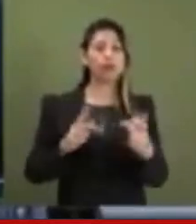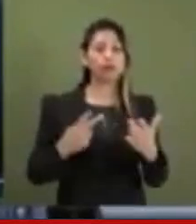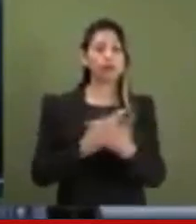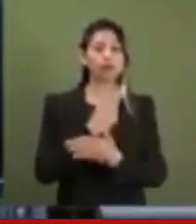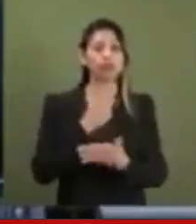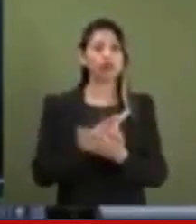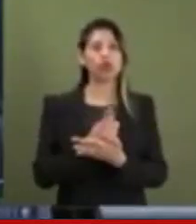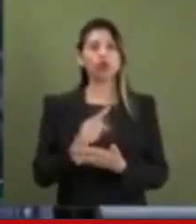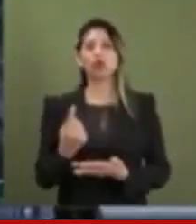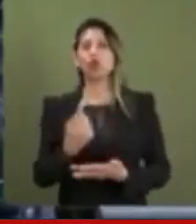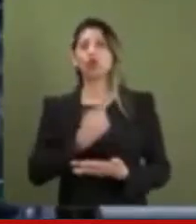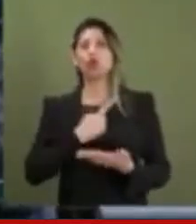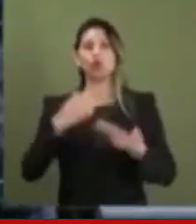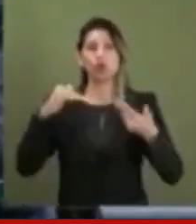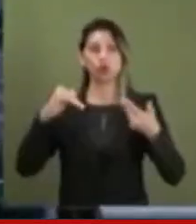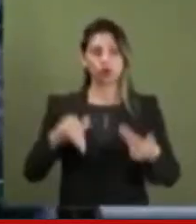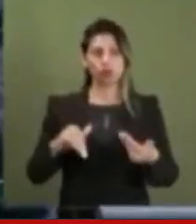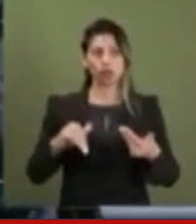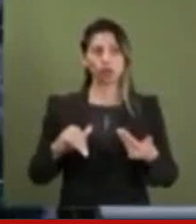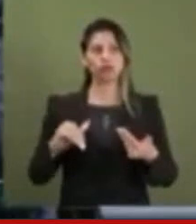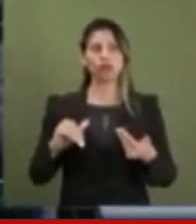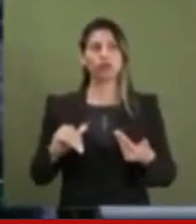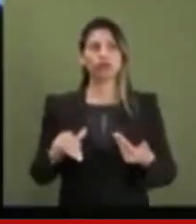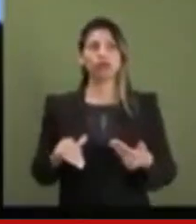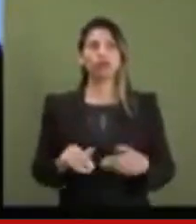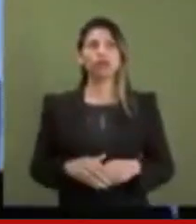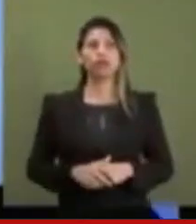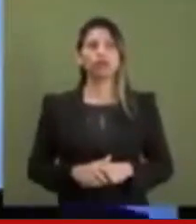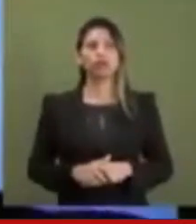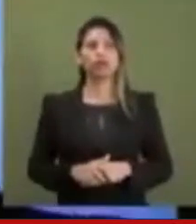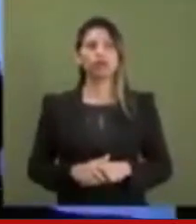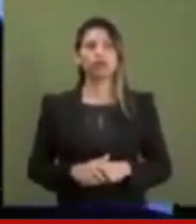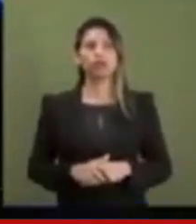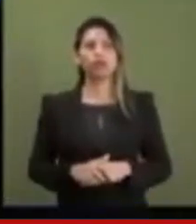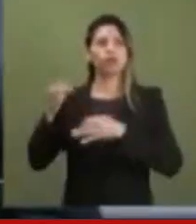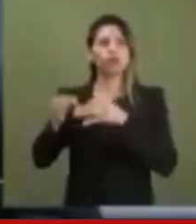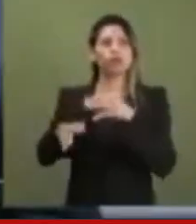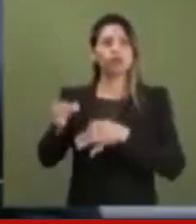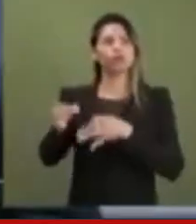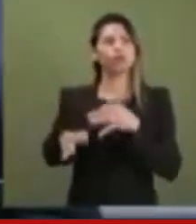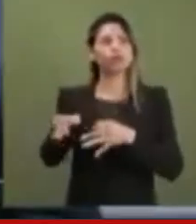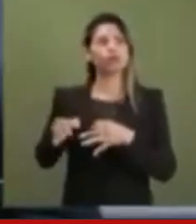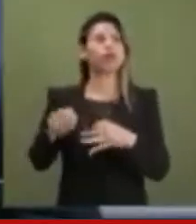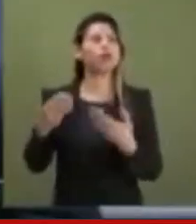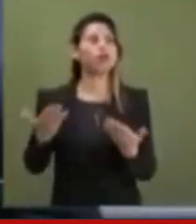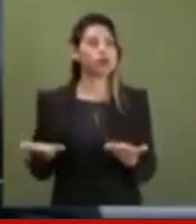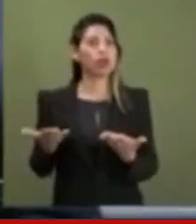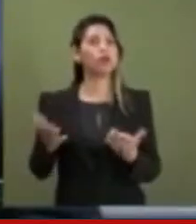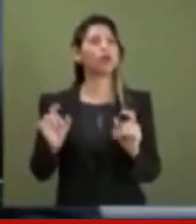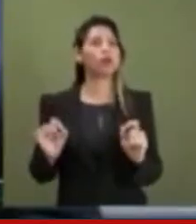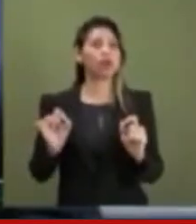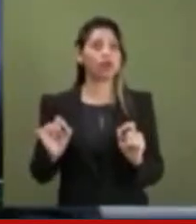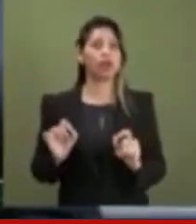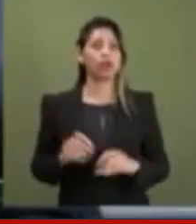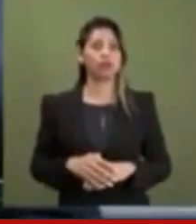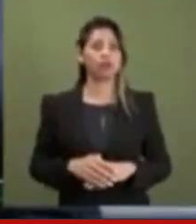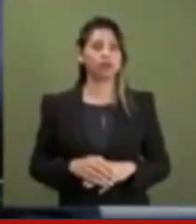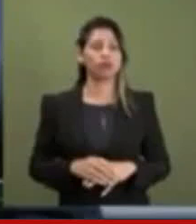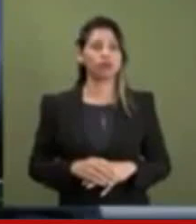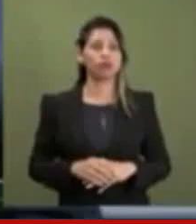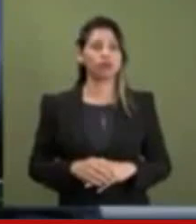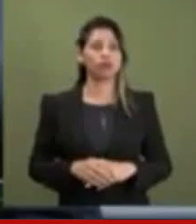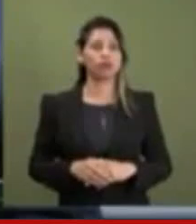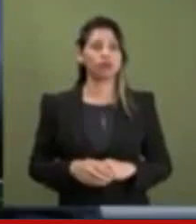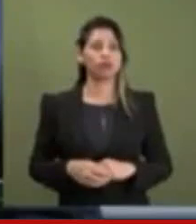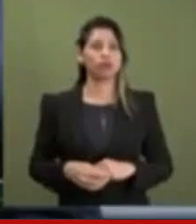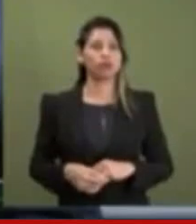do PSD Mineiro. No texto, parlamentar critica a tramitação no Supremo Tribunal Federal, do STF, de